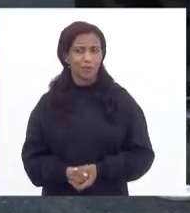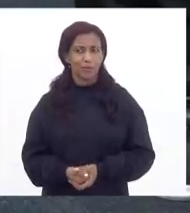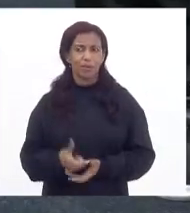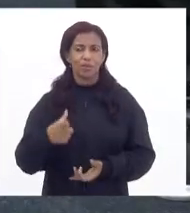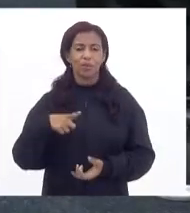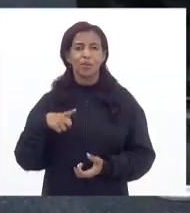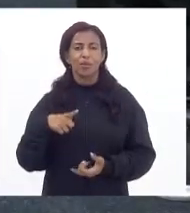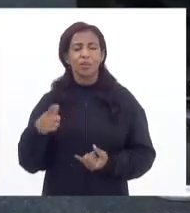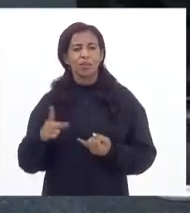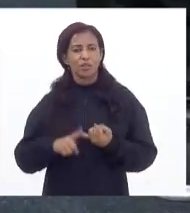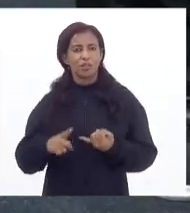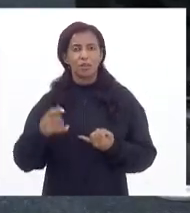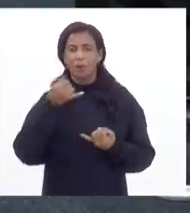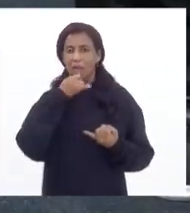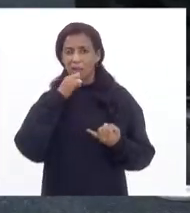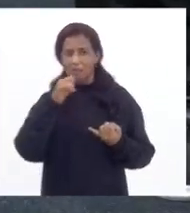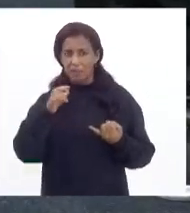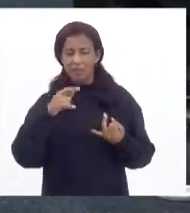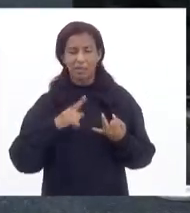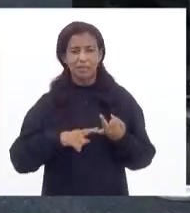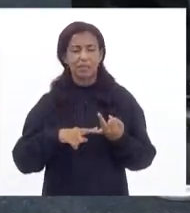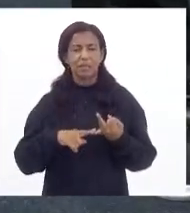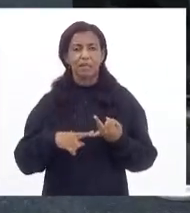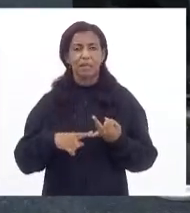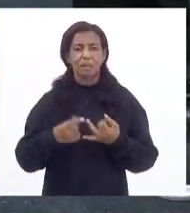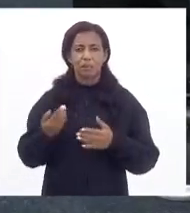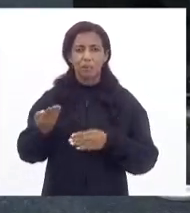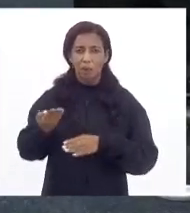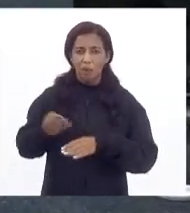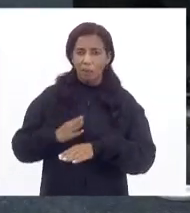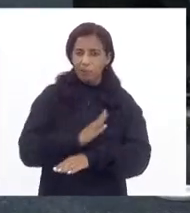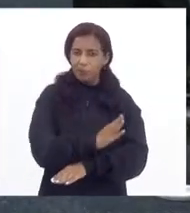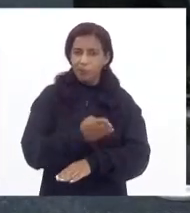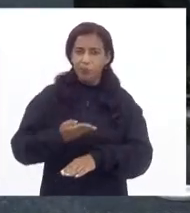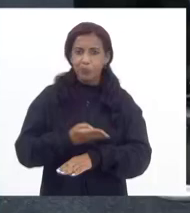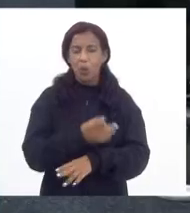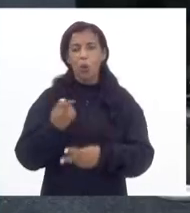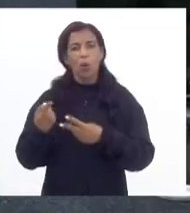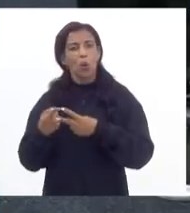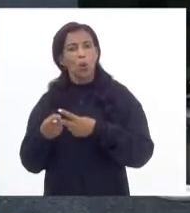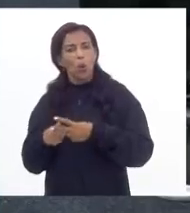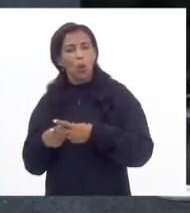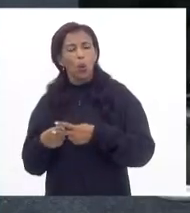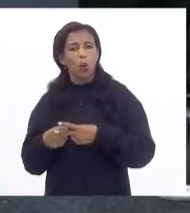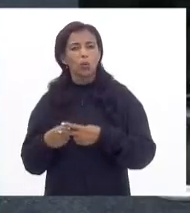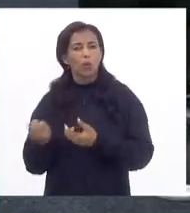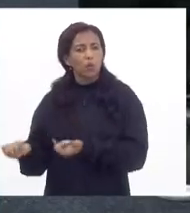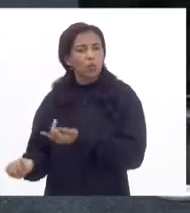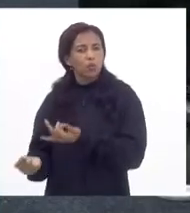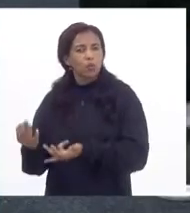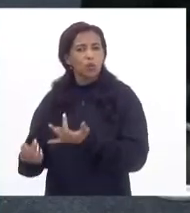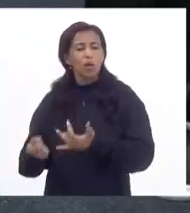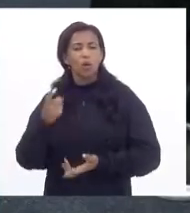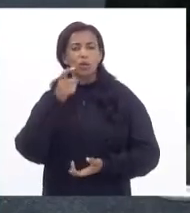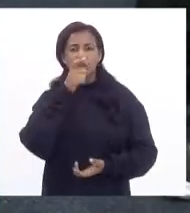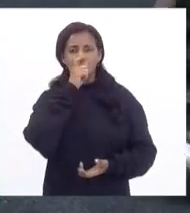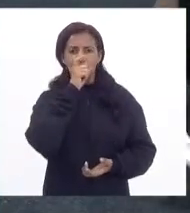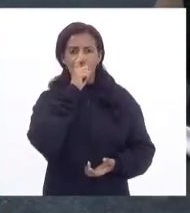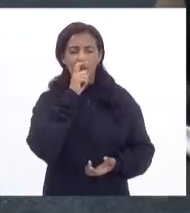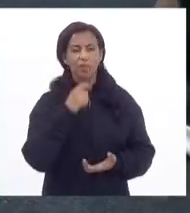marceneiros, eletricistas, pessoas que trabalham com certo de fogão, de fogão, de geladeira,